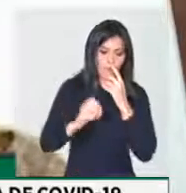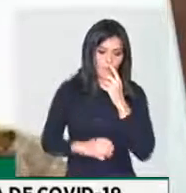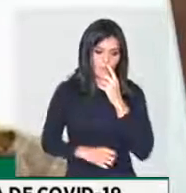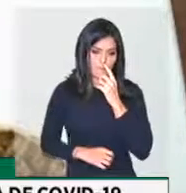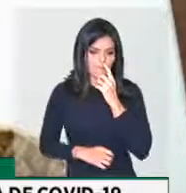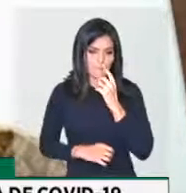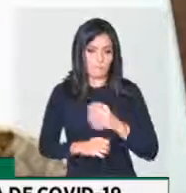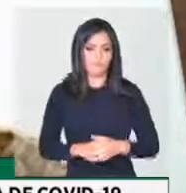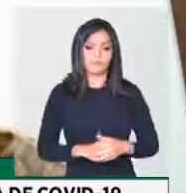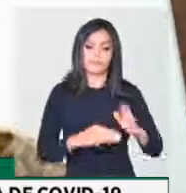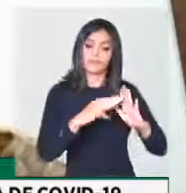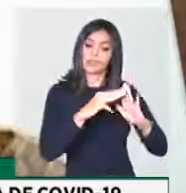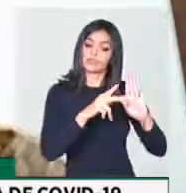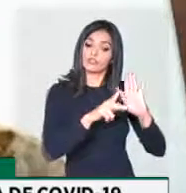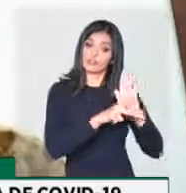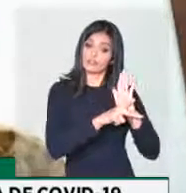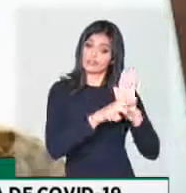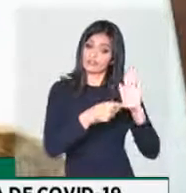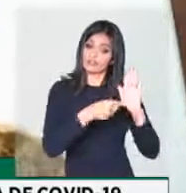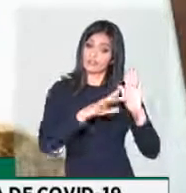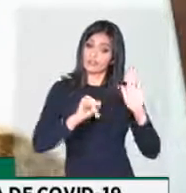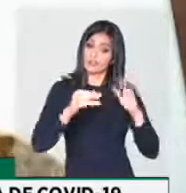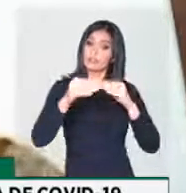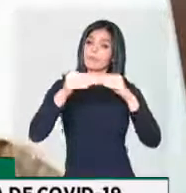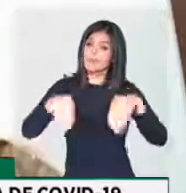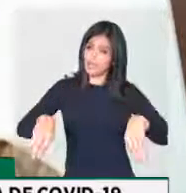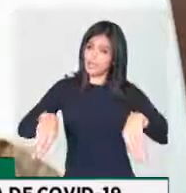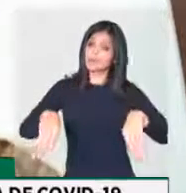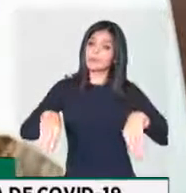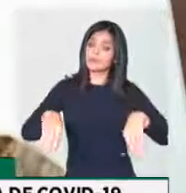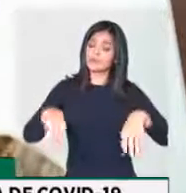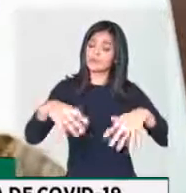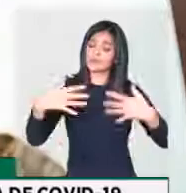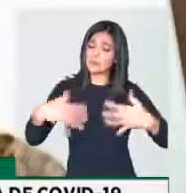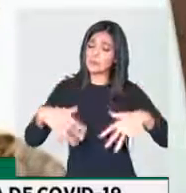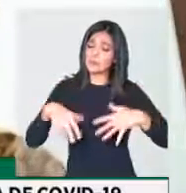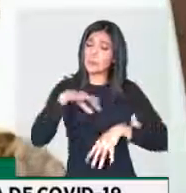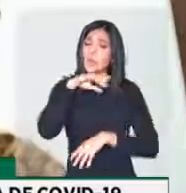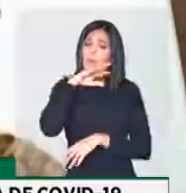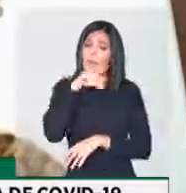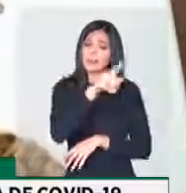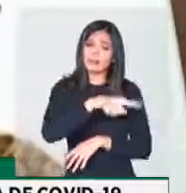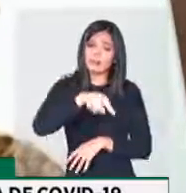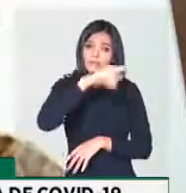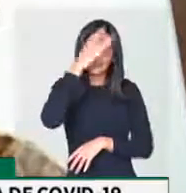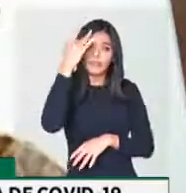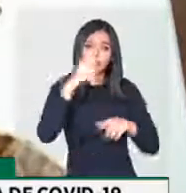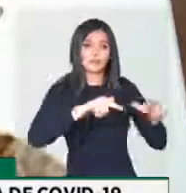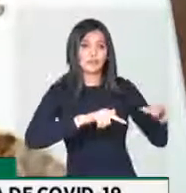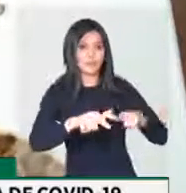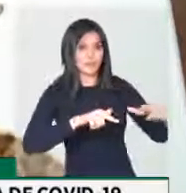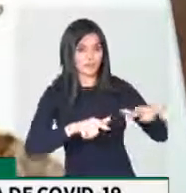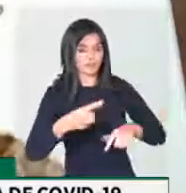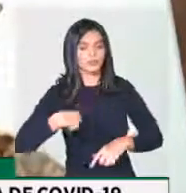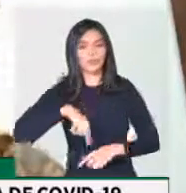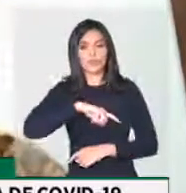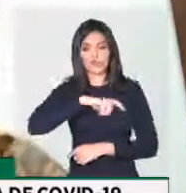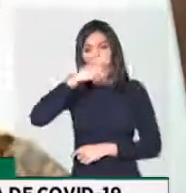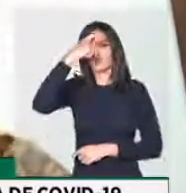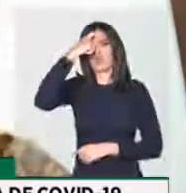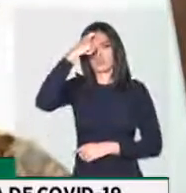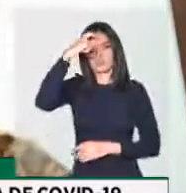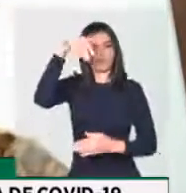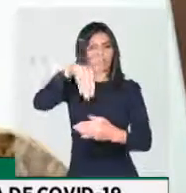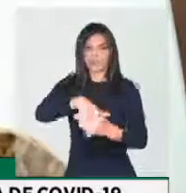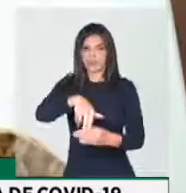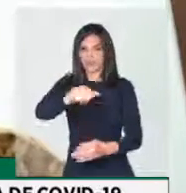essa é uma medida provisória que prejudica os trabalhadores e nós, conscientes disso, permanecemos com o nosso